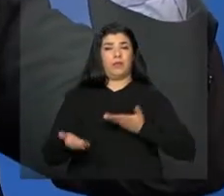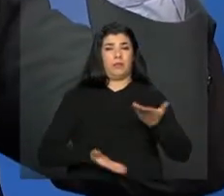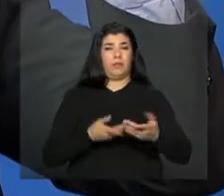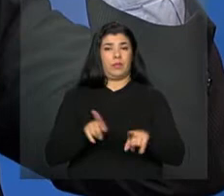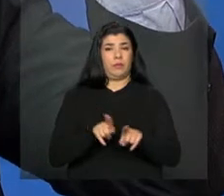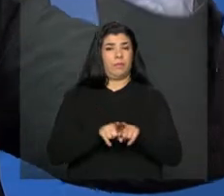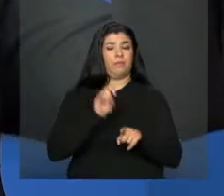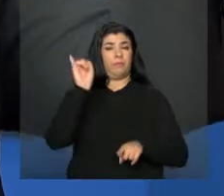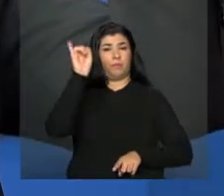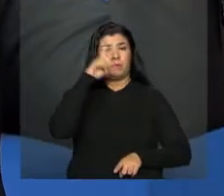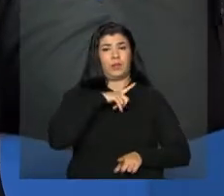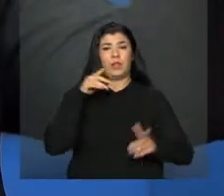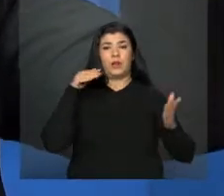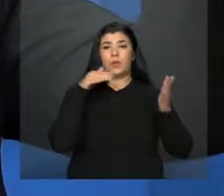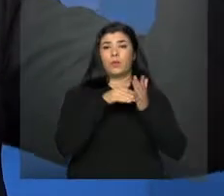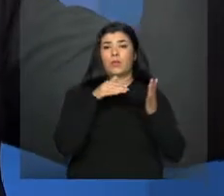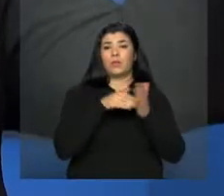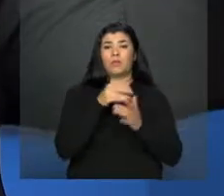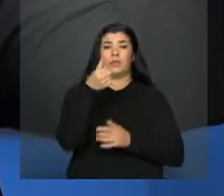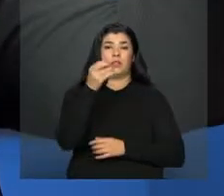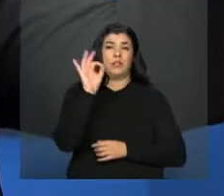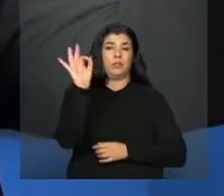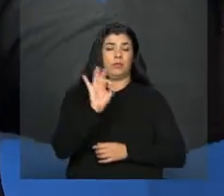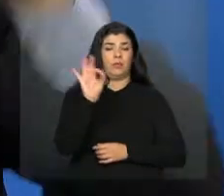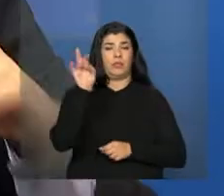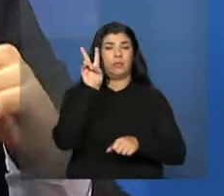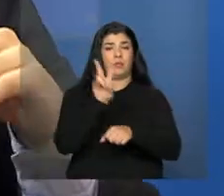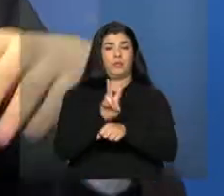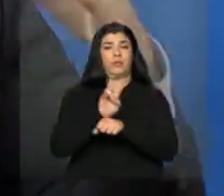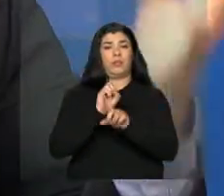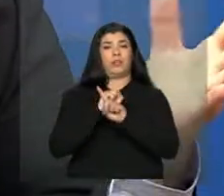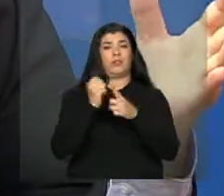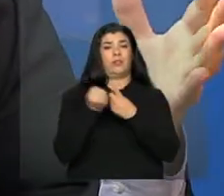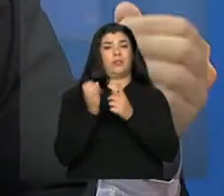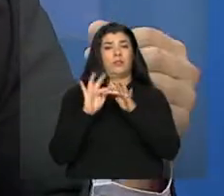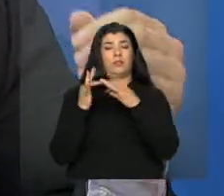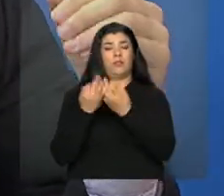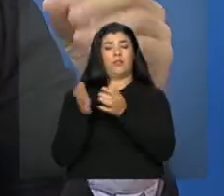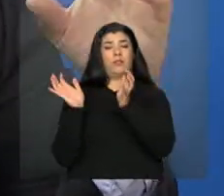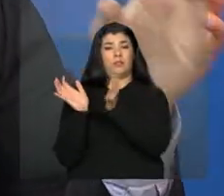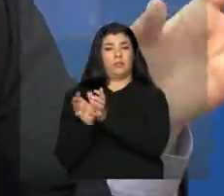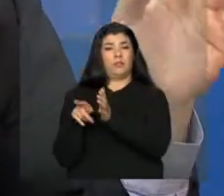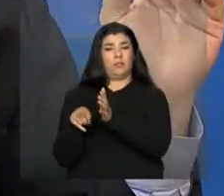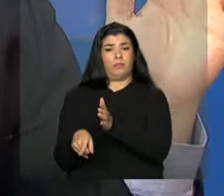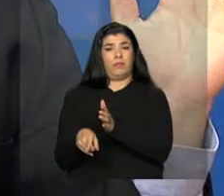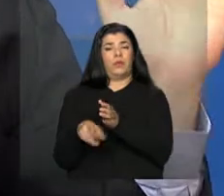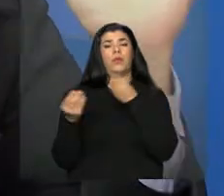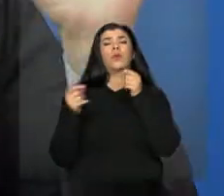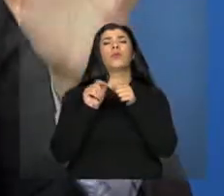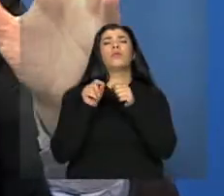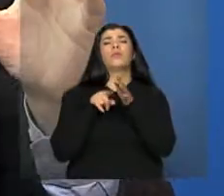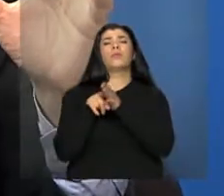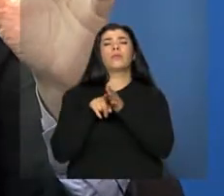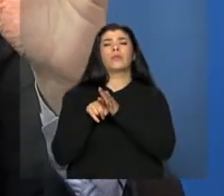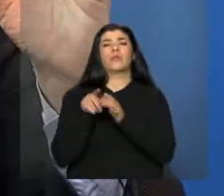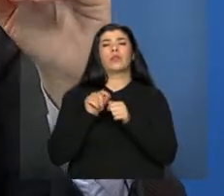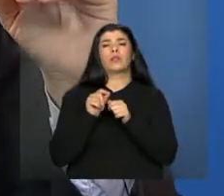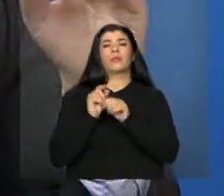preocupado ao limite de 60% a nível de proteção. Como que eu vou apurar isso? Eu vou ter que pegar todas as minhas